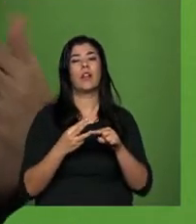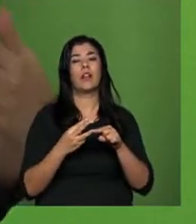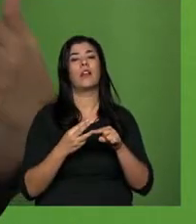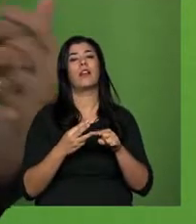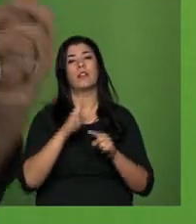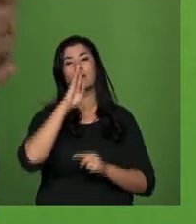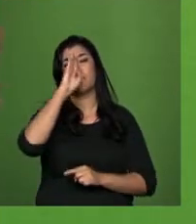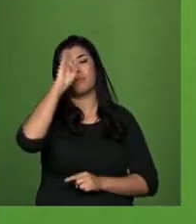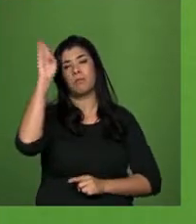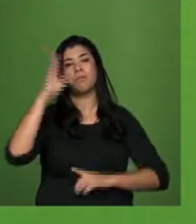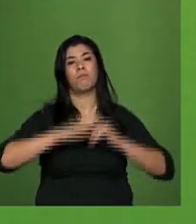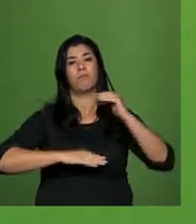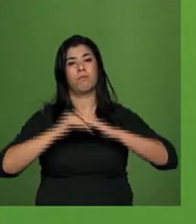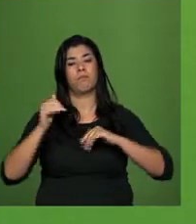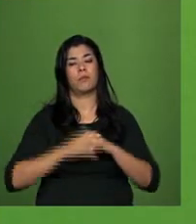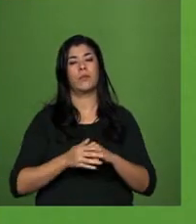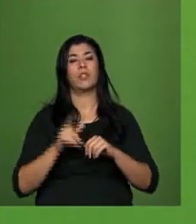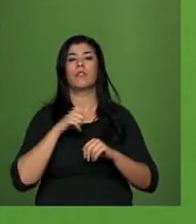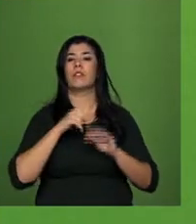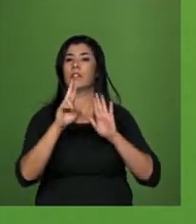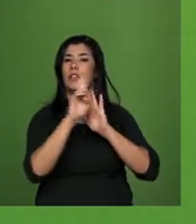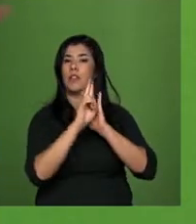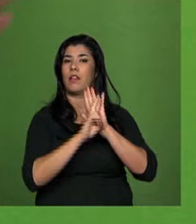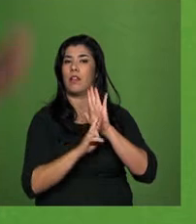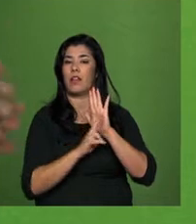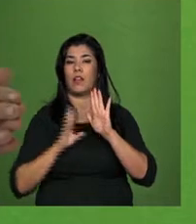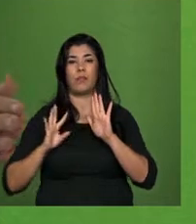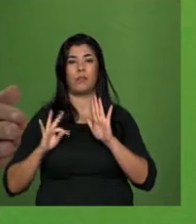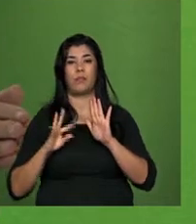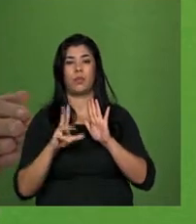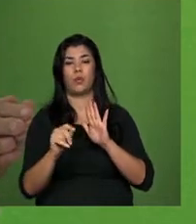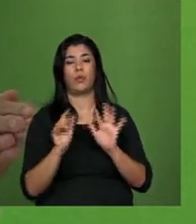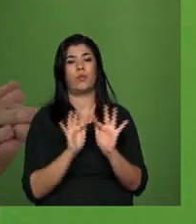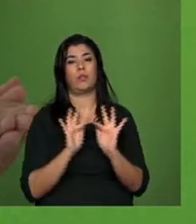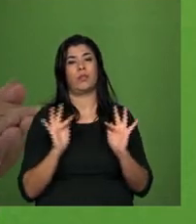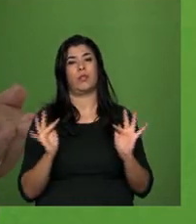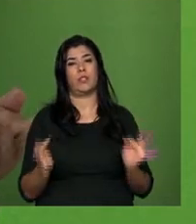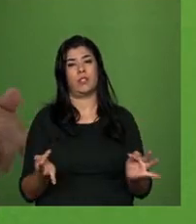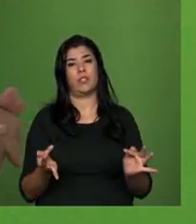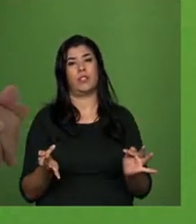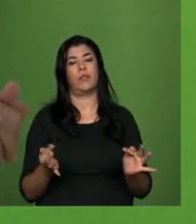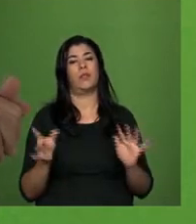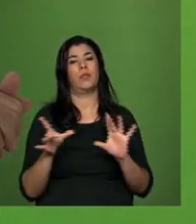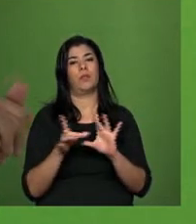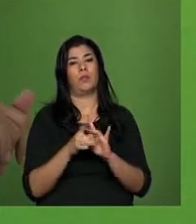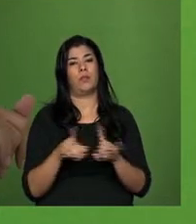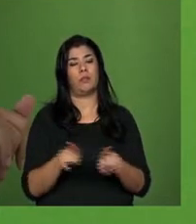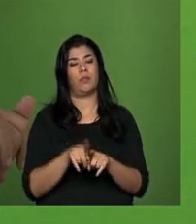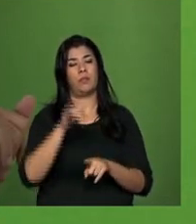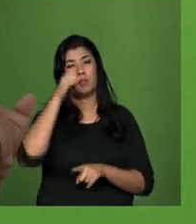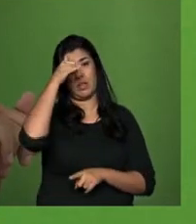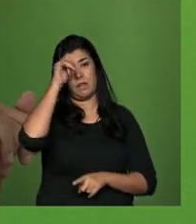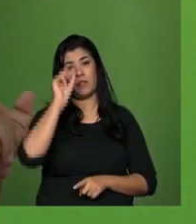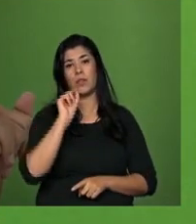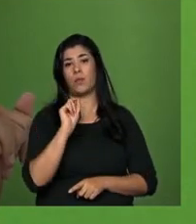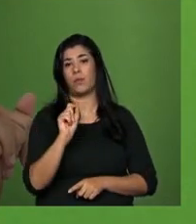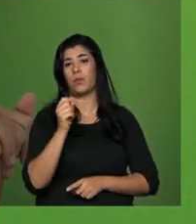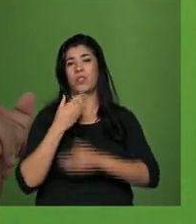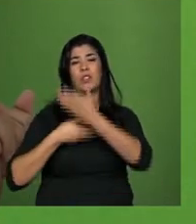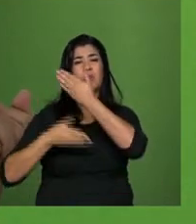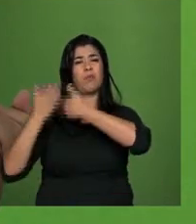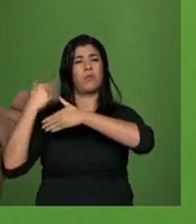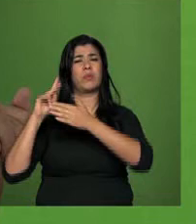regra para como todo mundo vai agir, simplificando essa interação e evitando que nós tínhamos no